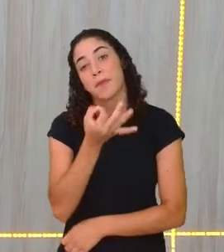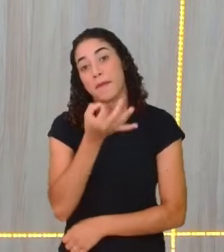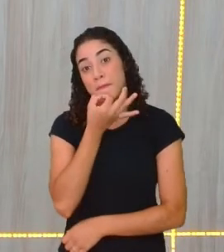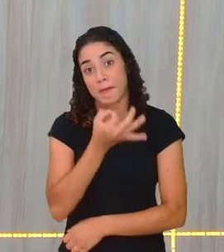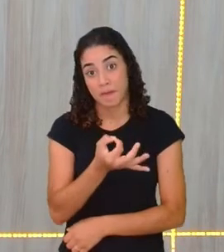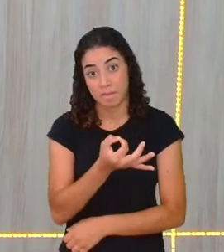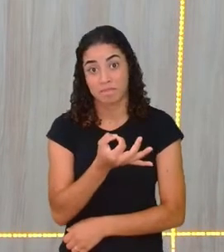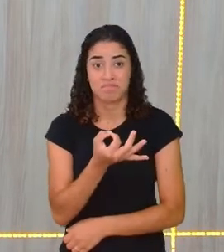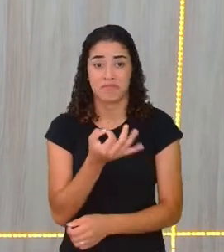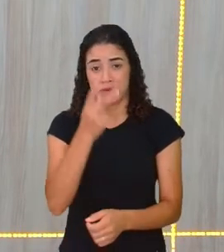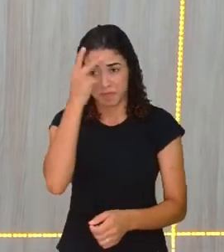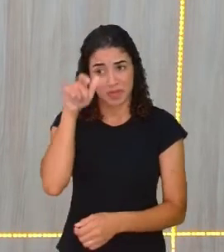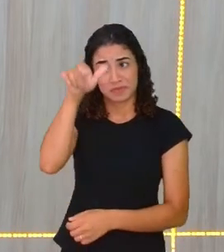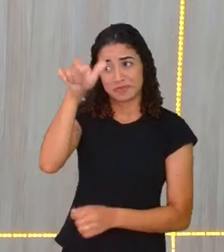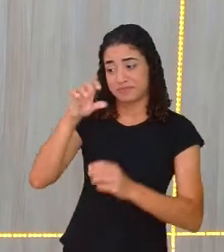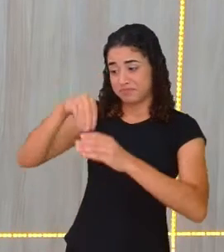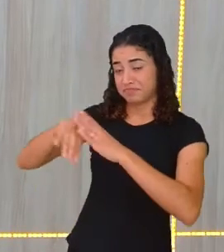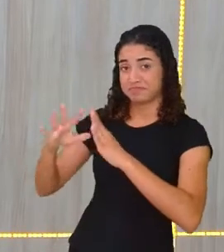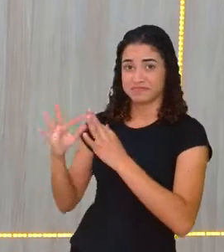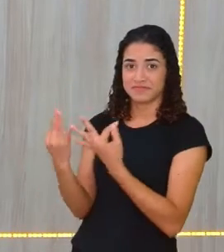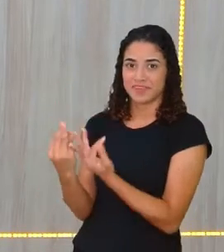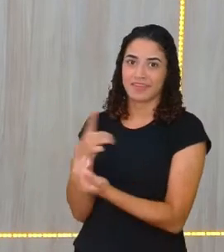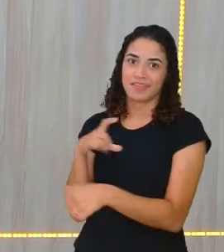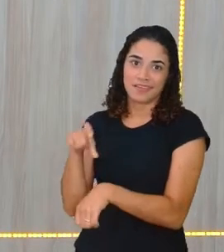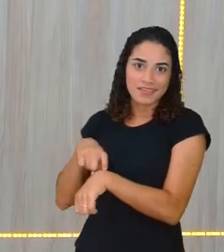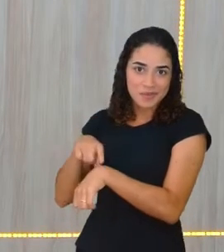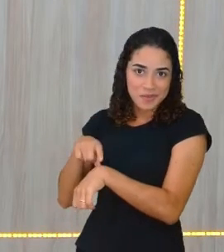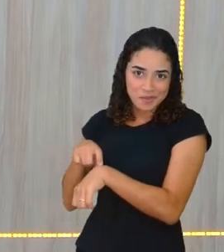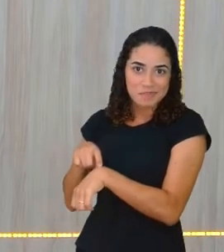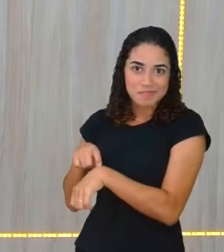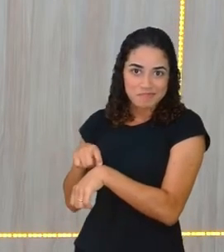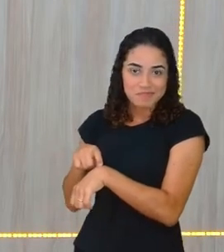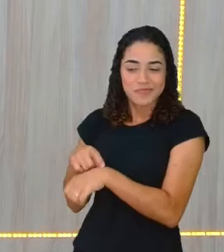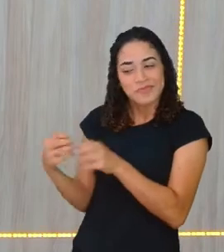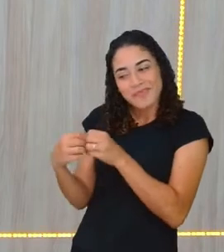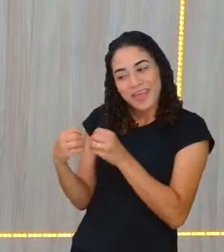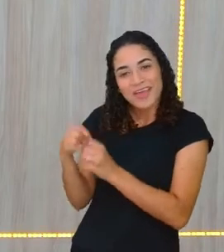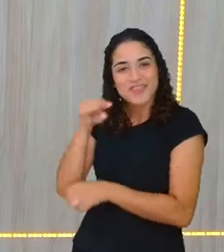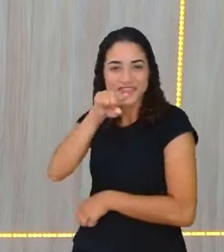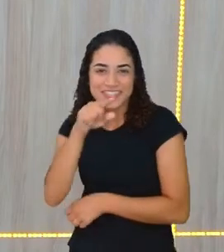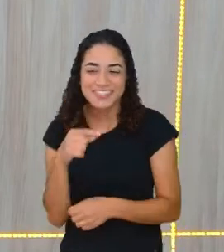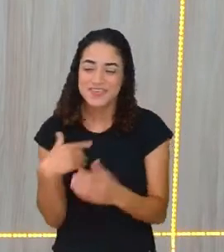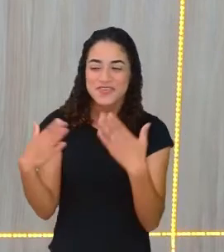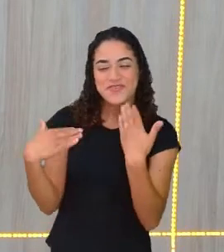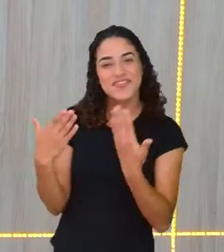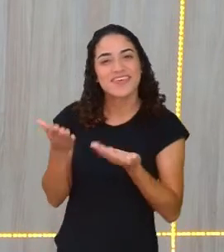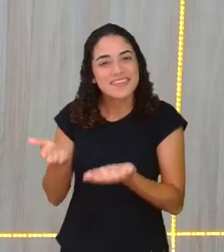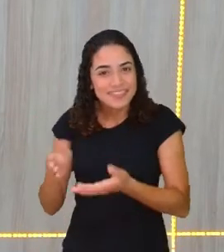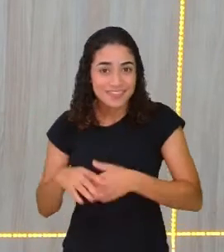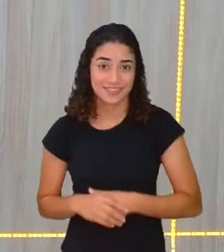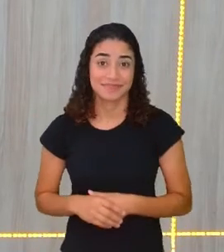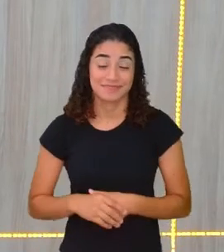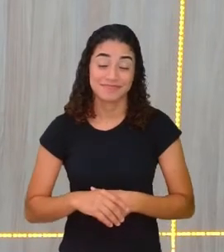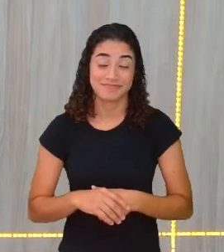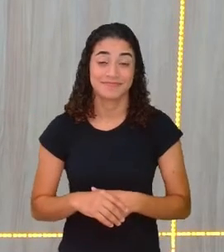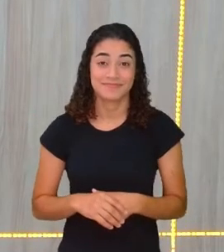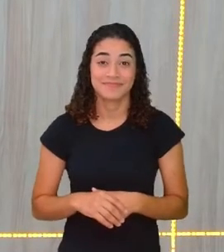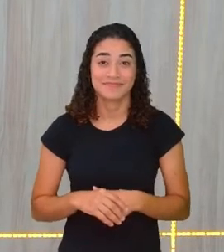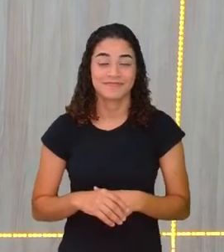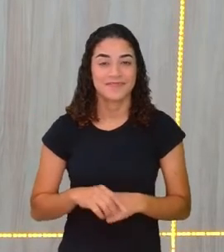alguém da sua família que tem tempo, não é? Que está aí próximo de você, converse sobre isso, não é? E aí,